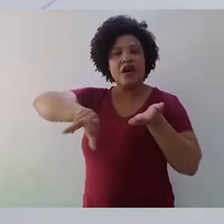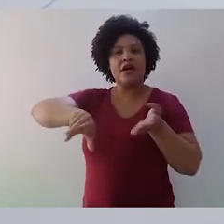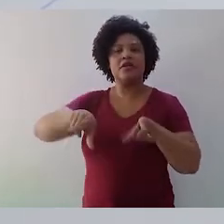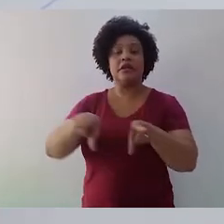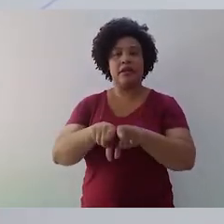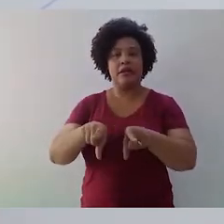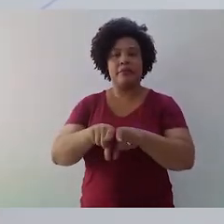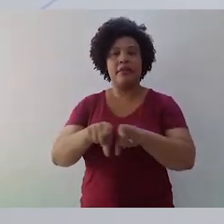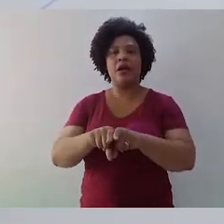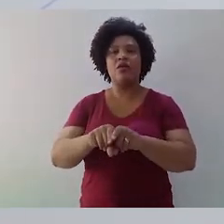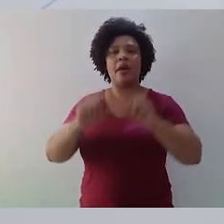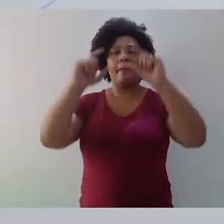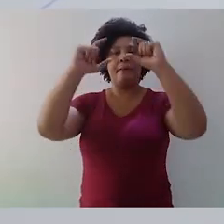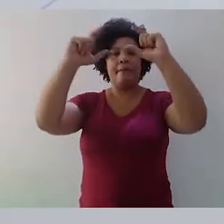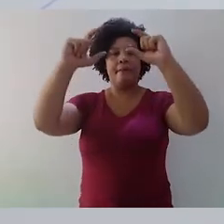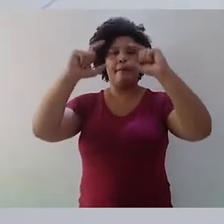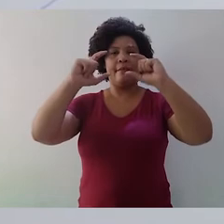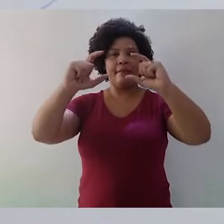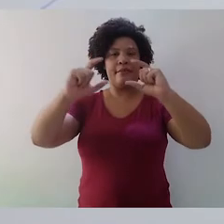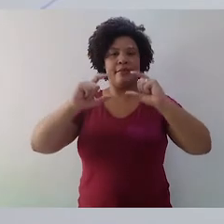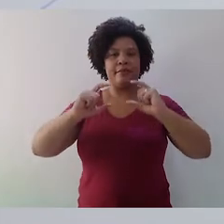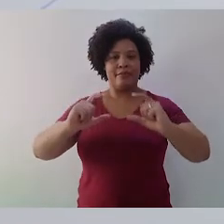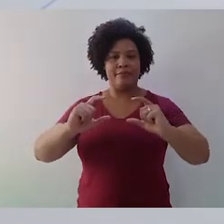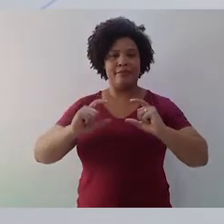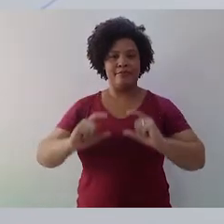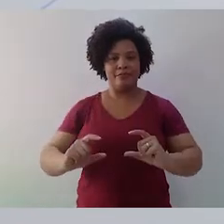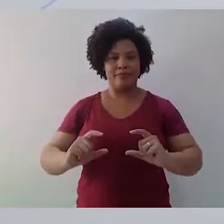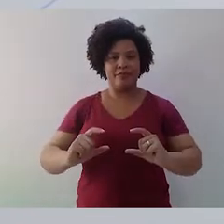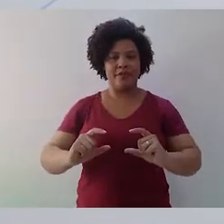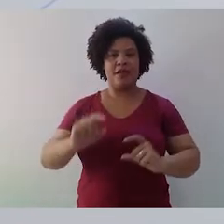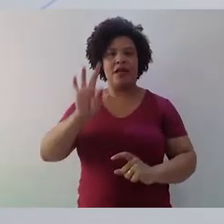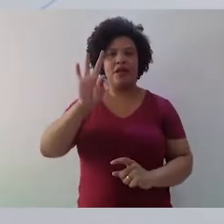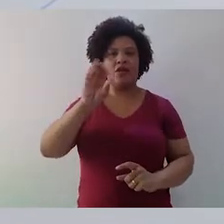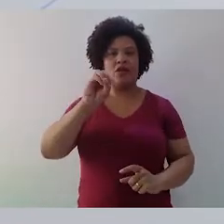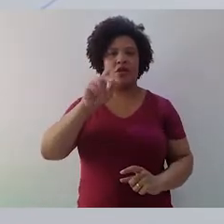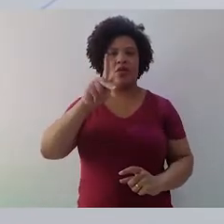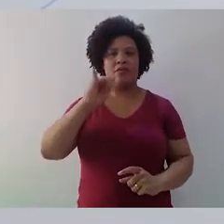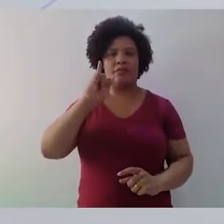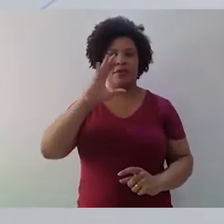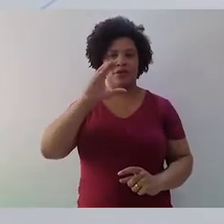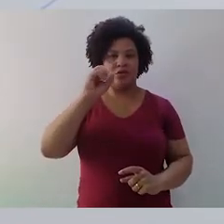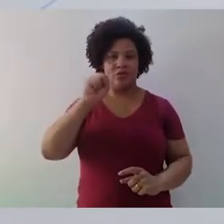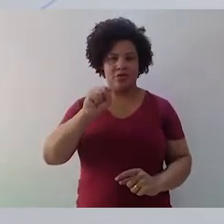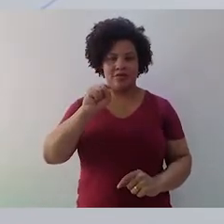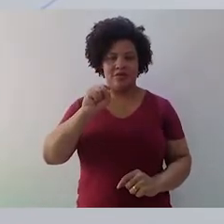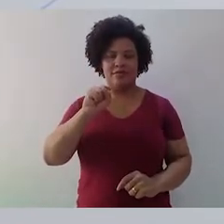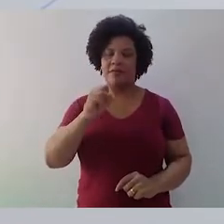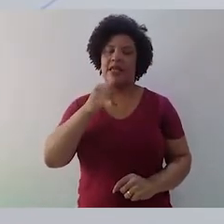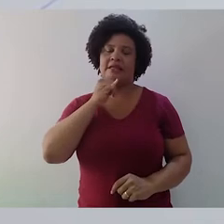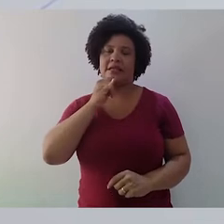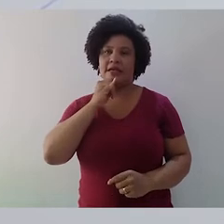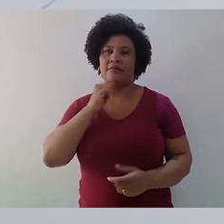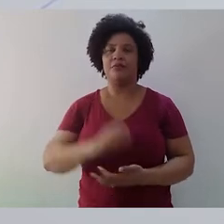tópicos que me permitem atravessar a minha percepção do mundo segundo alguns conceitos. Por exemplo, se eu colocar